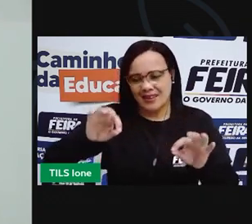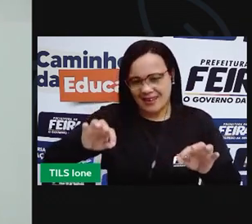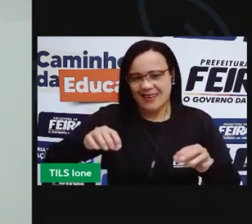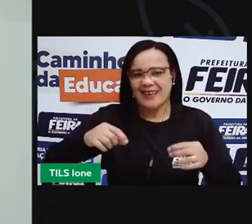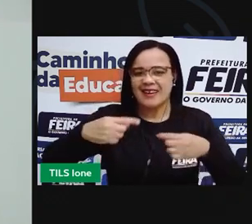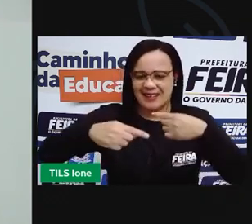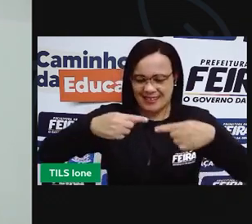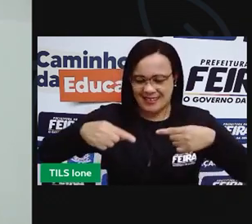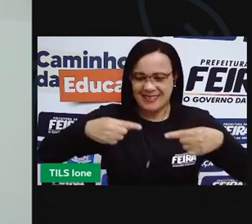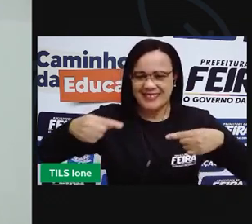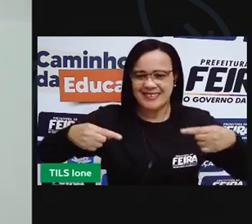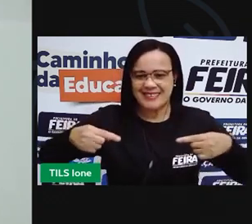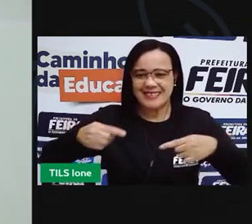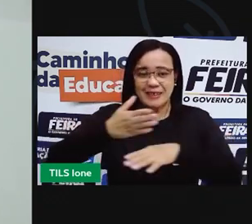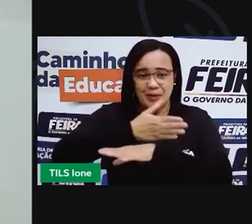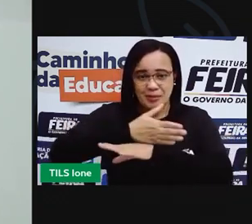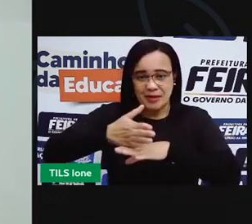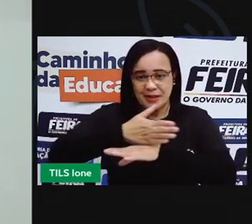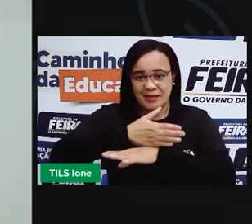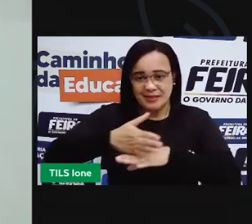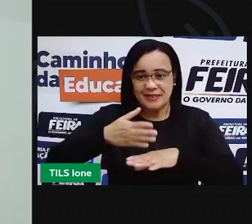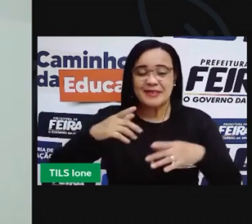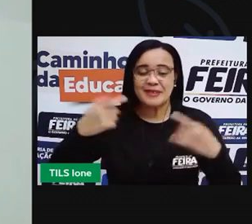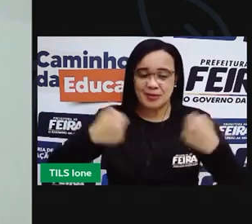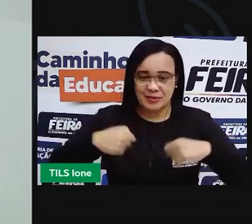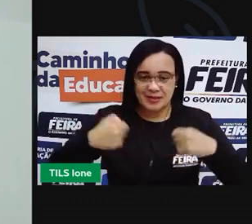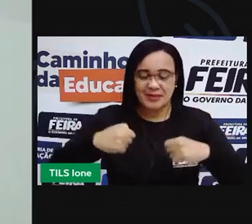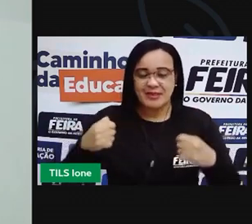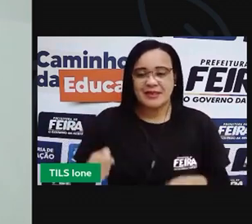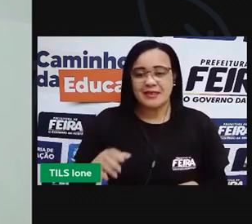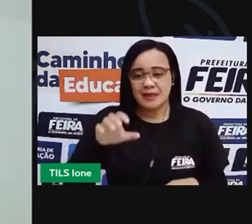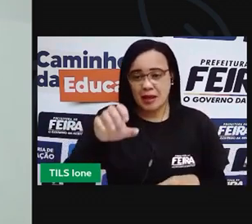Então, eu vou pegar aqui o lápis,